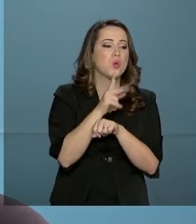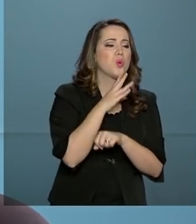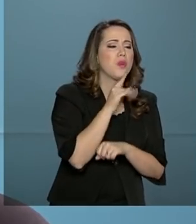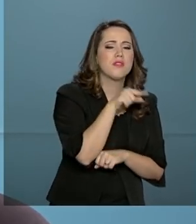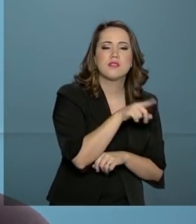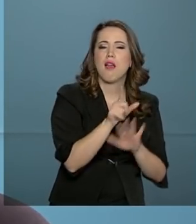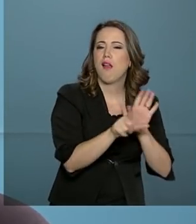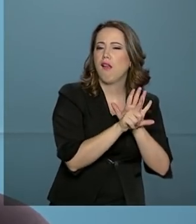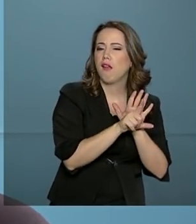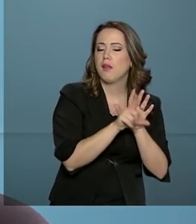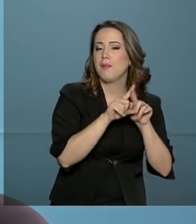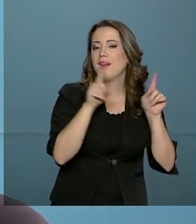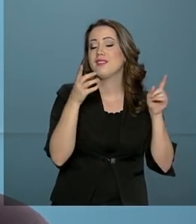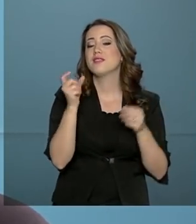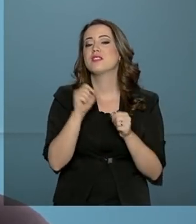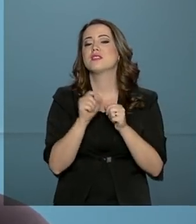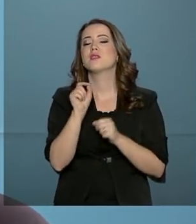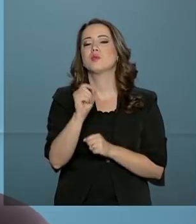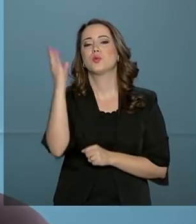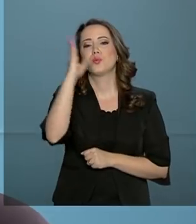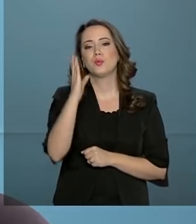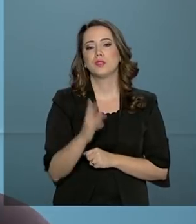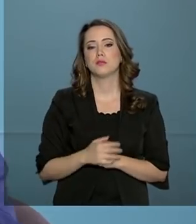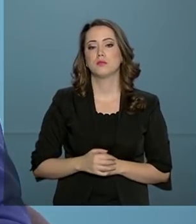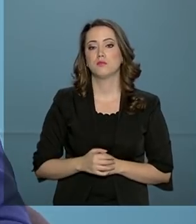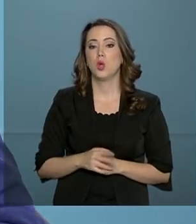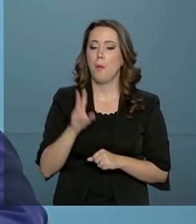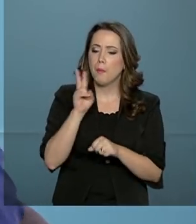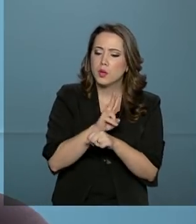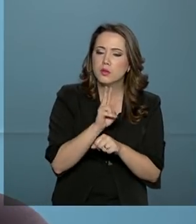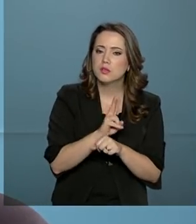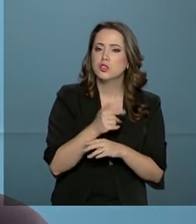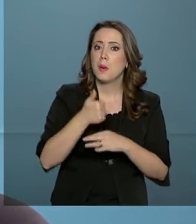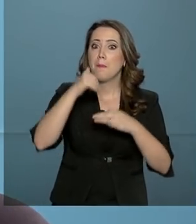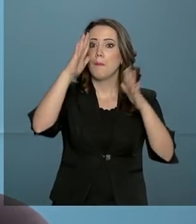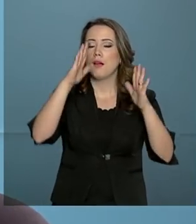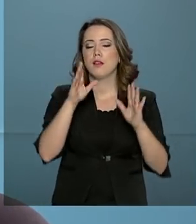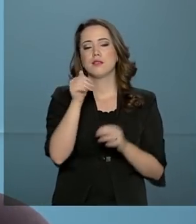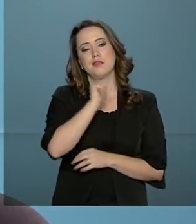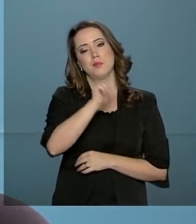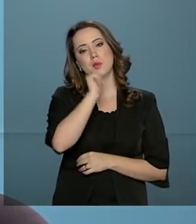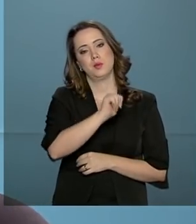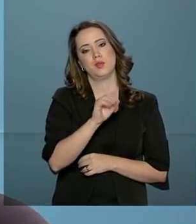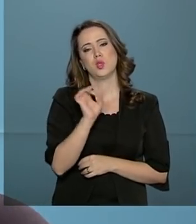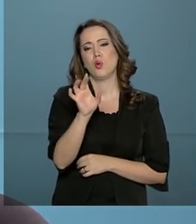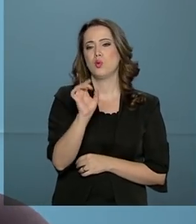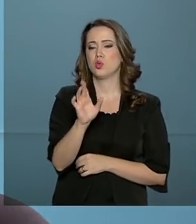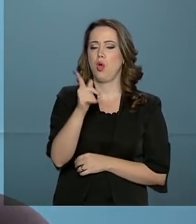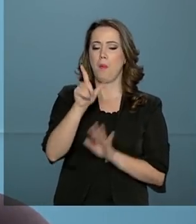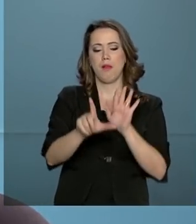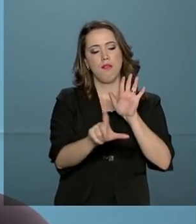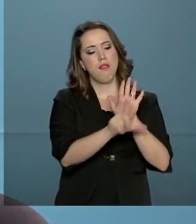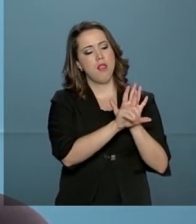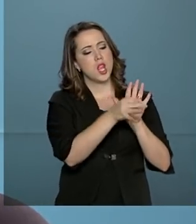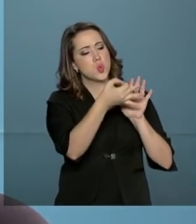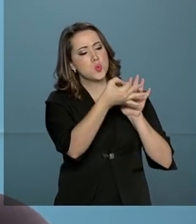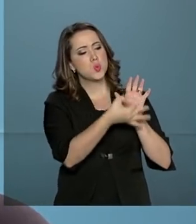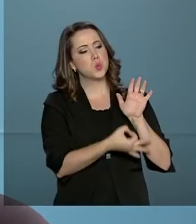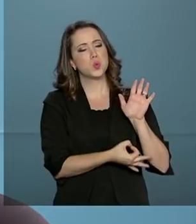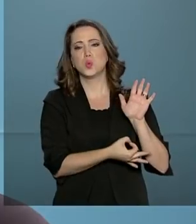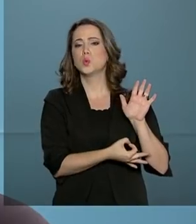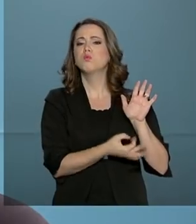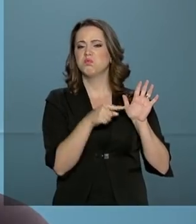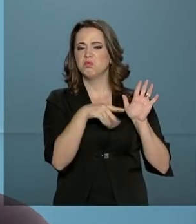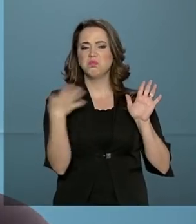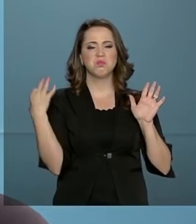legislação. O que nós precisamos fazer no Brasil? Reforçar essa rede de proteção da mulher. Não adianta eu ter uma lei perfeita, uma